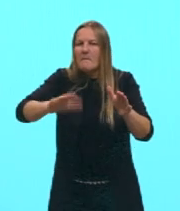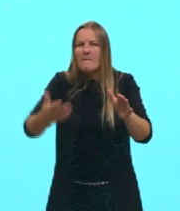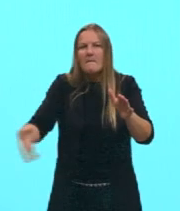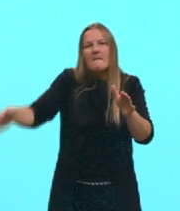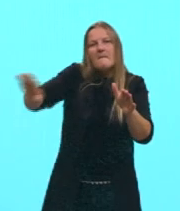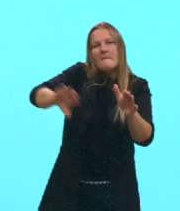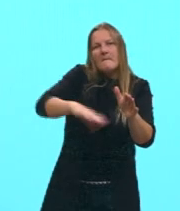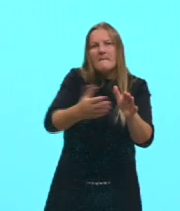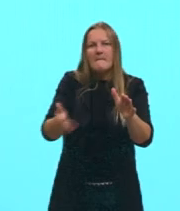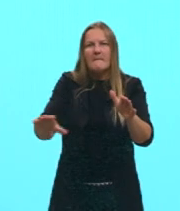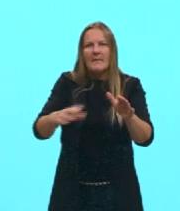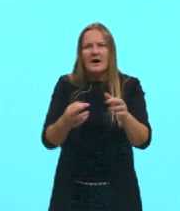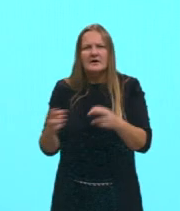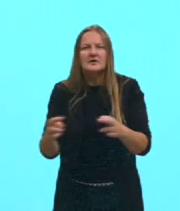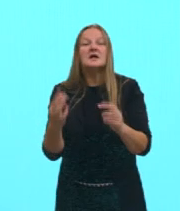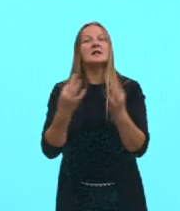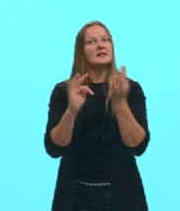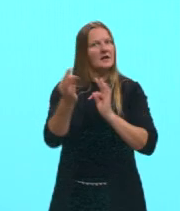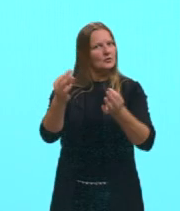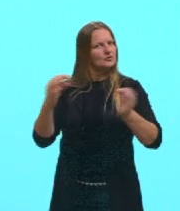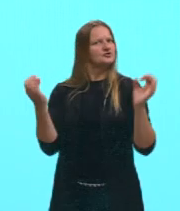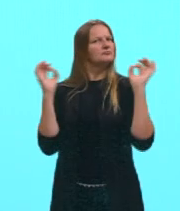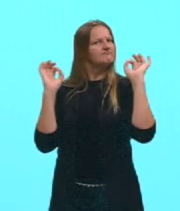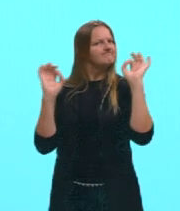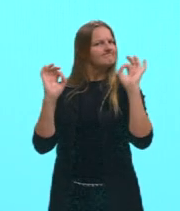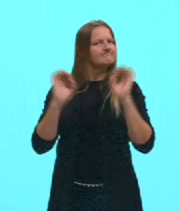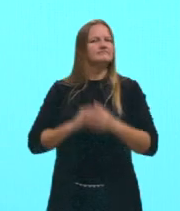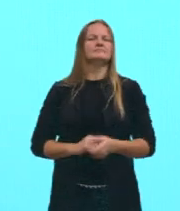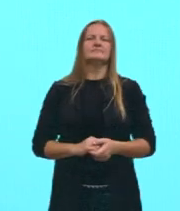Então, a gente usa também essa tecnologia, tá, gurizada?